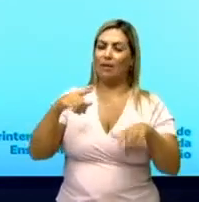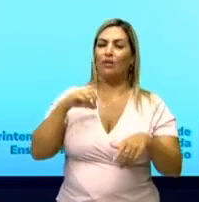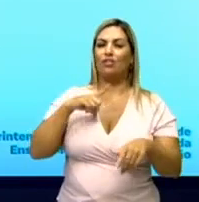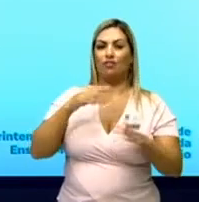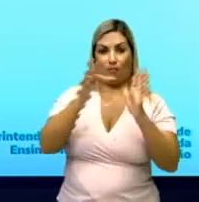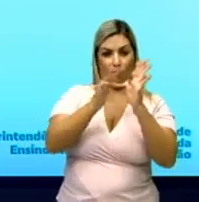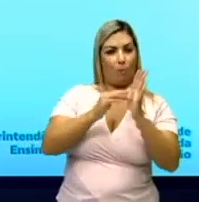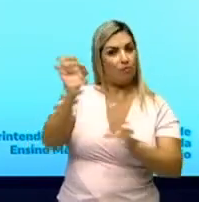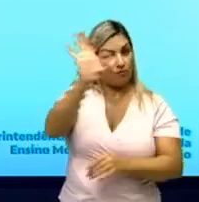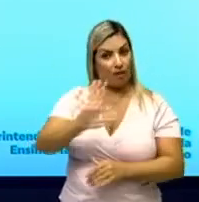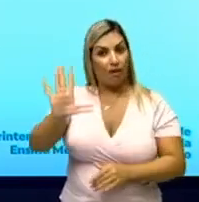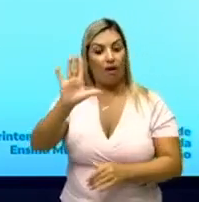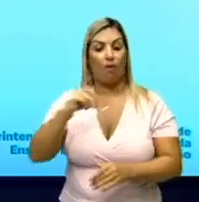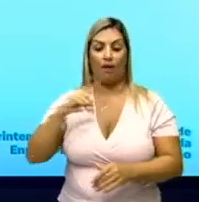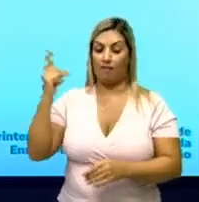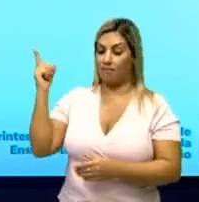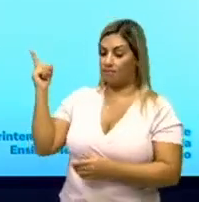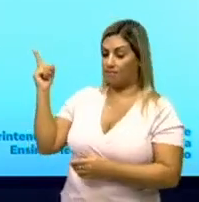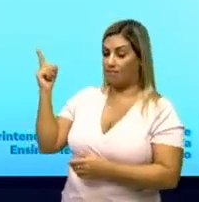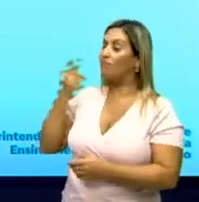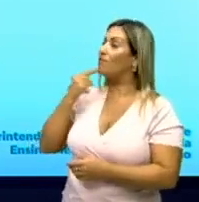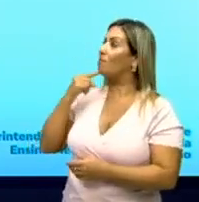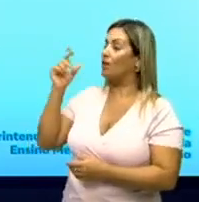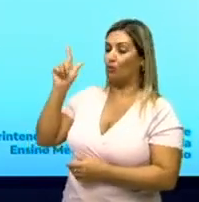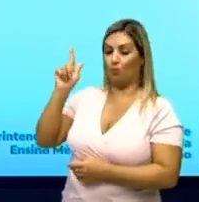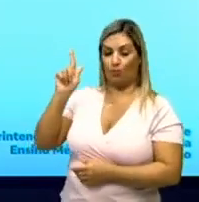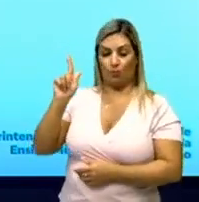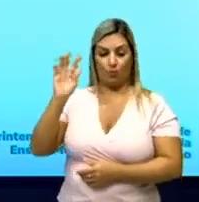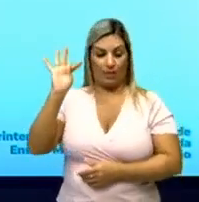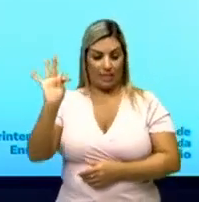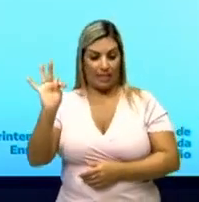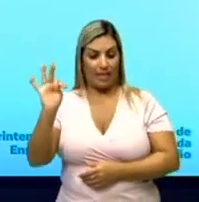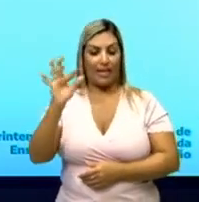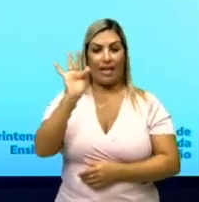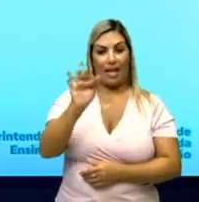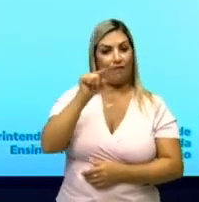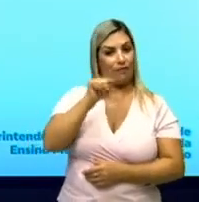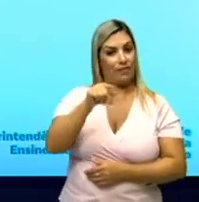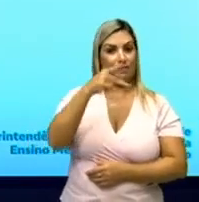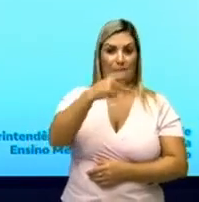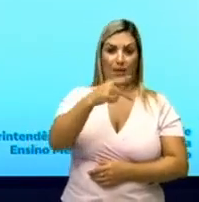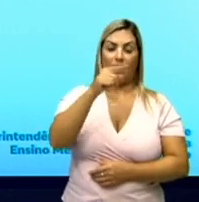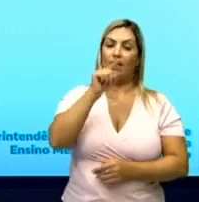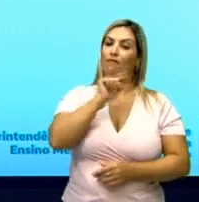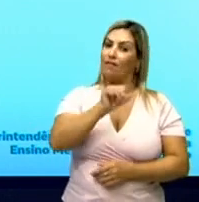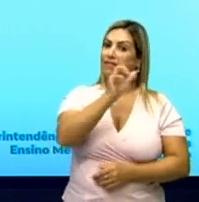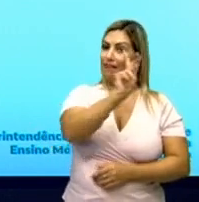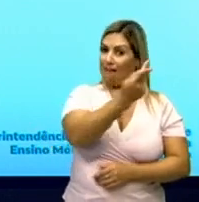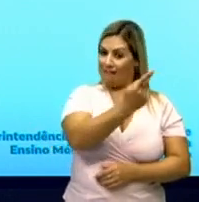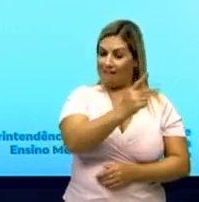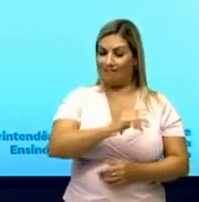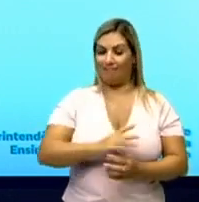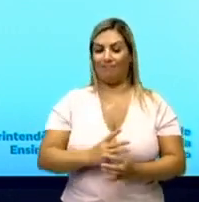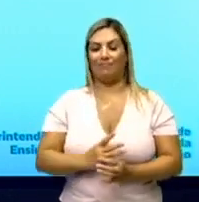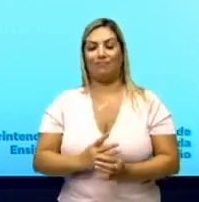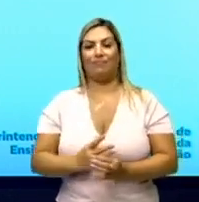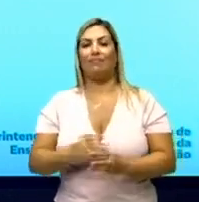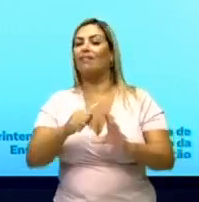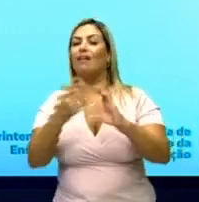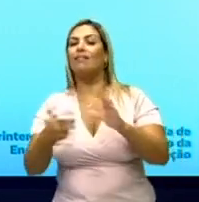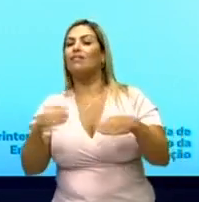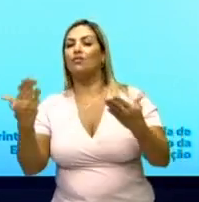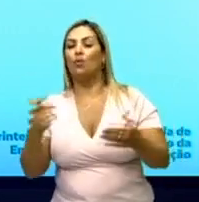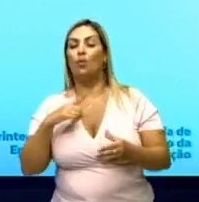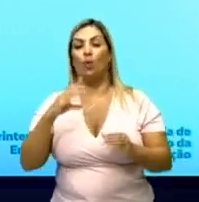pega a fórmula geral, que é essa, e aplica as características para o força peso. E aí, a outra característica que eu vou ter, qual é?